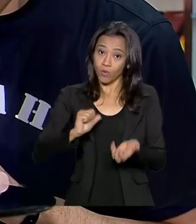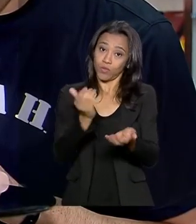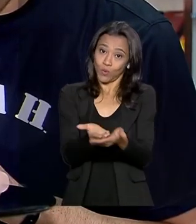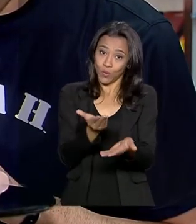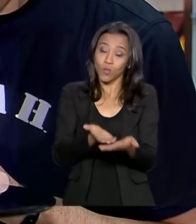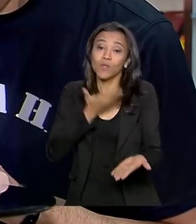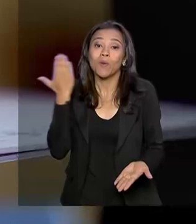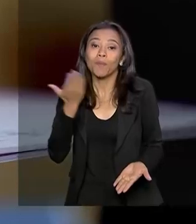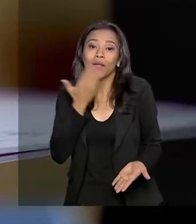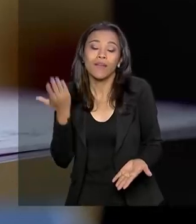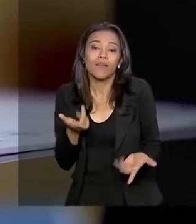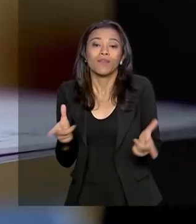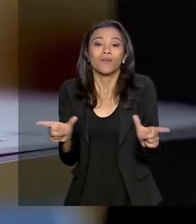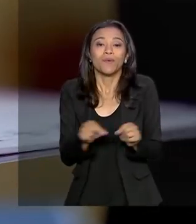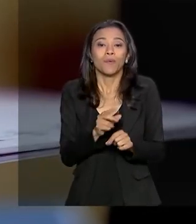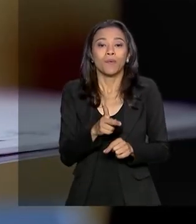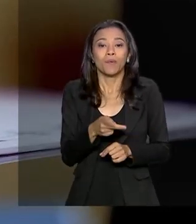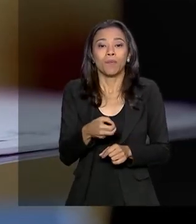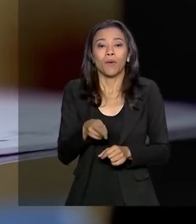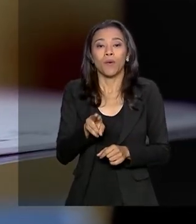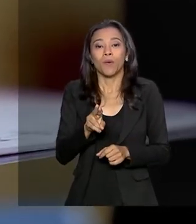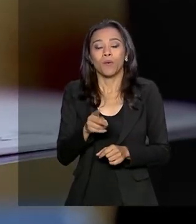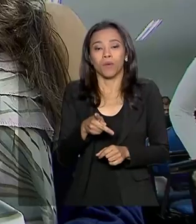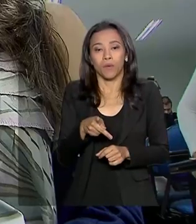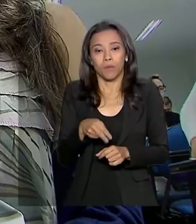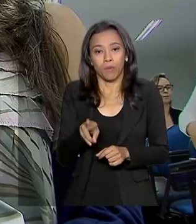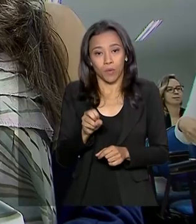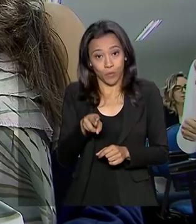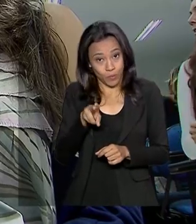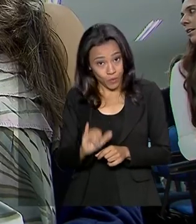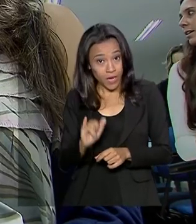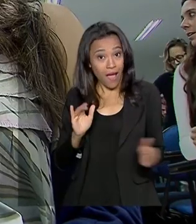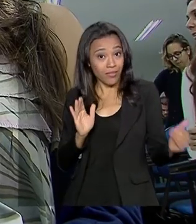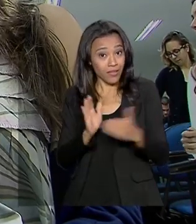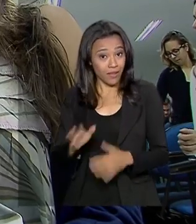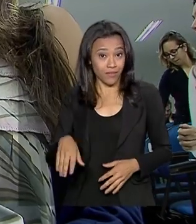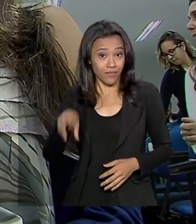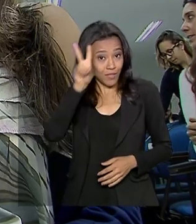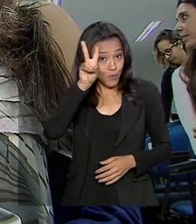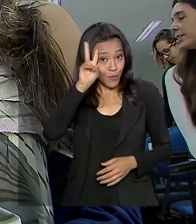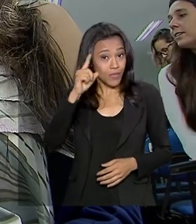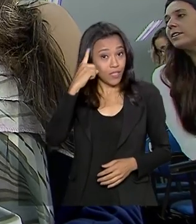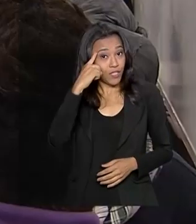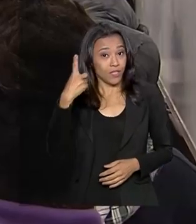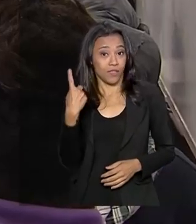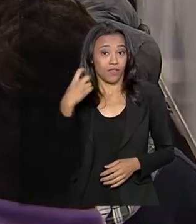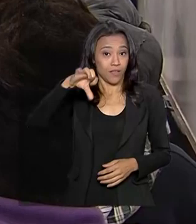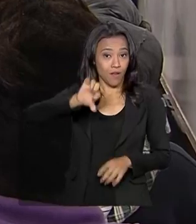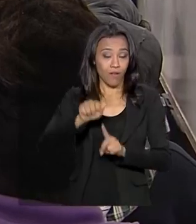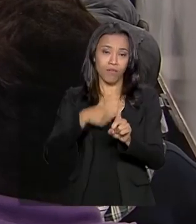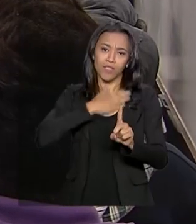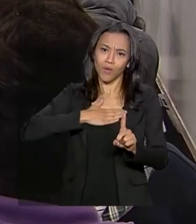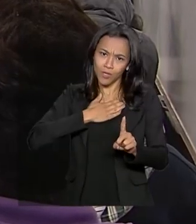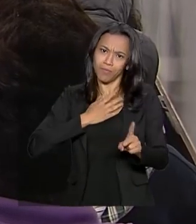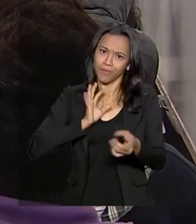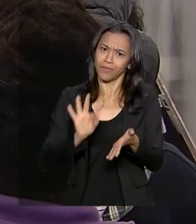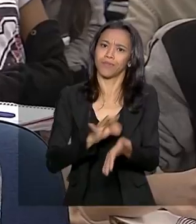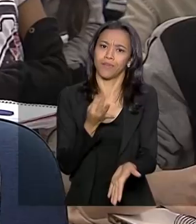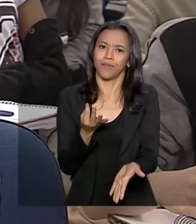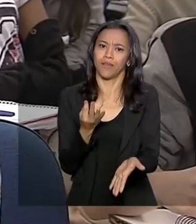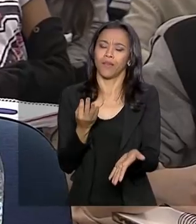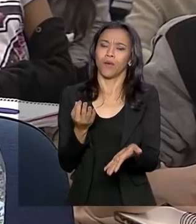remanescentes do ProUni, terão até a próxima segunda-feira, dia 19 de agosto, para se inscrever. O prazo anterior